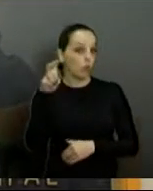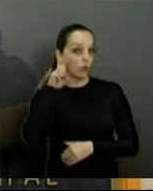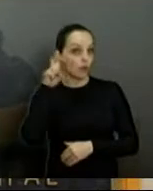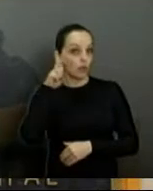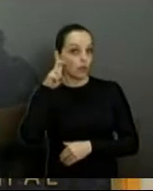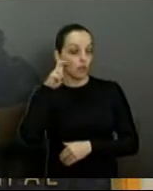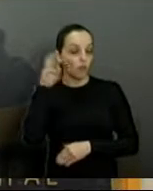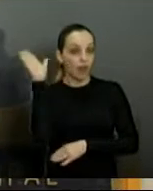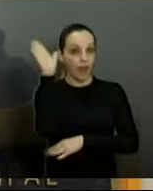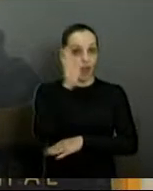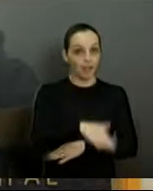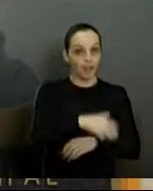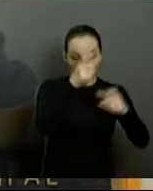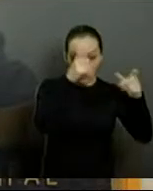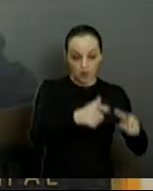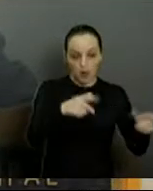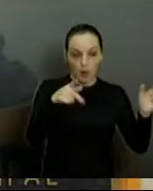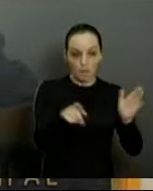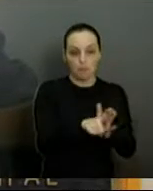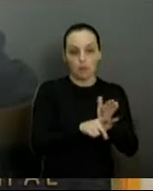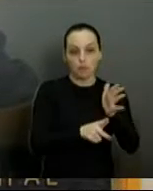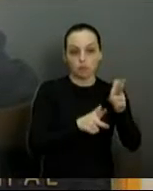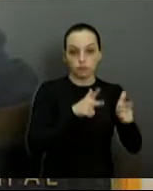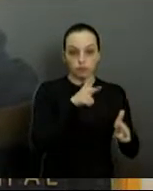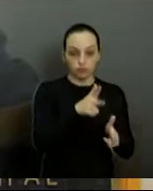na estação do Serro Viário.